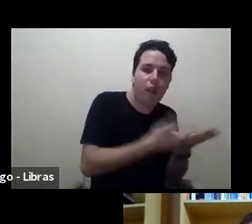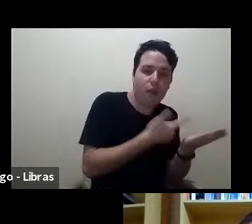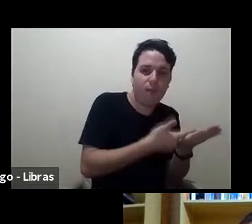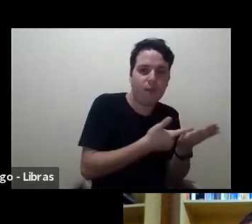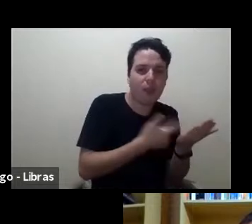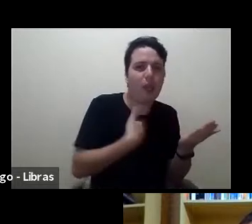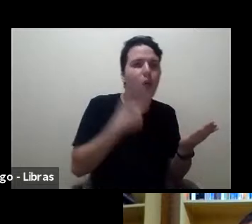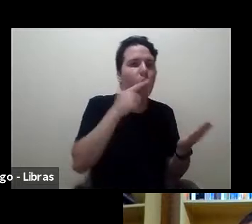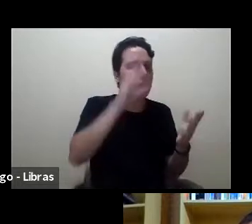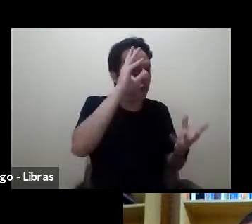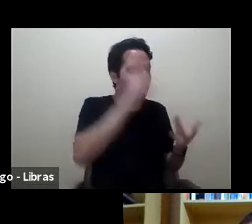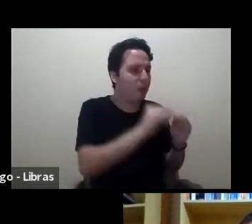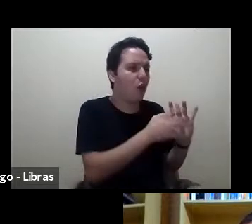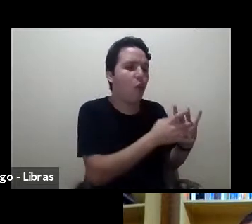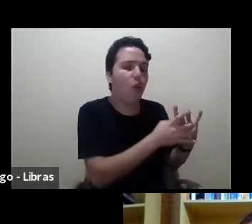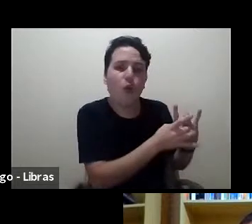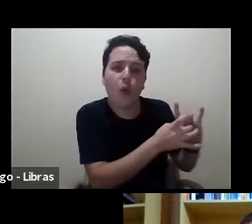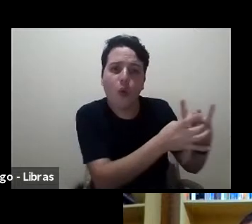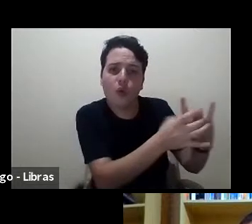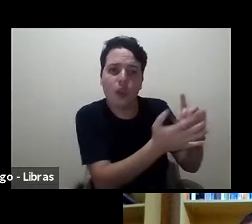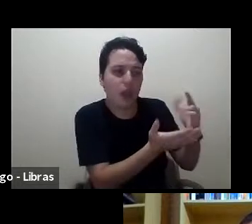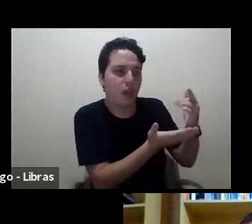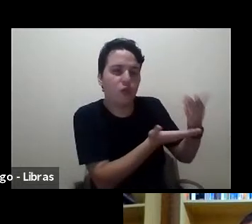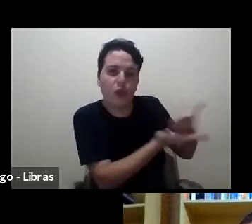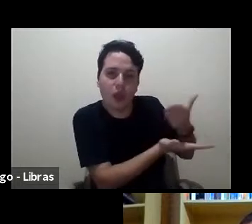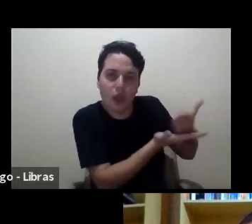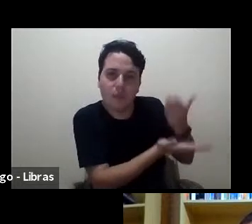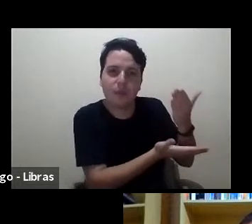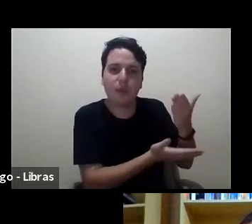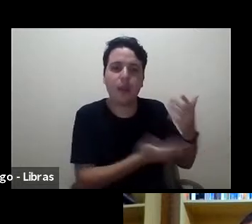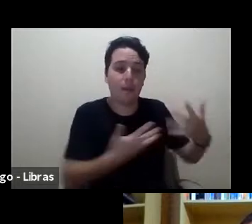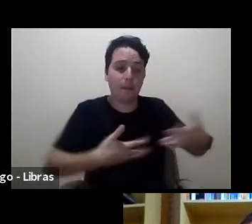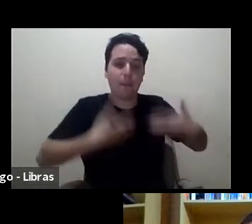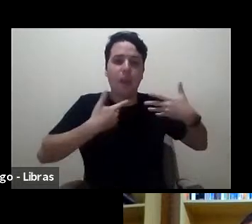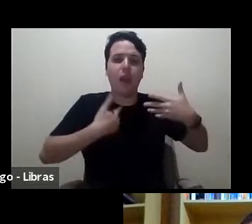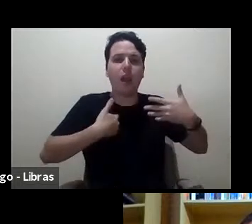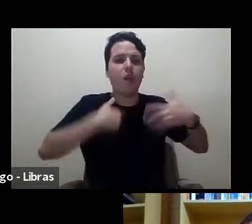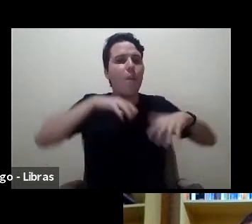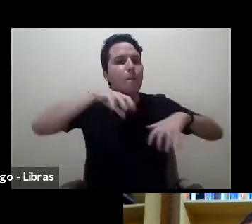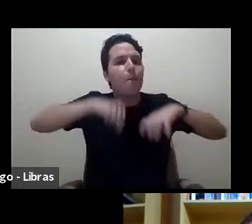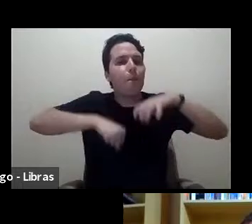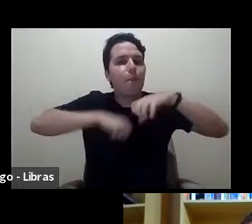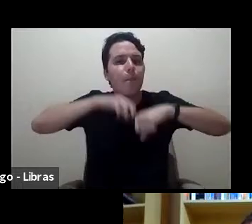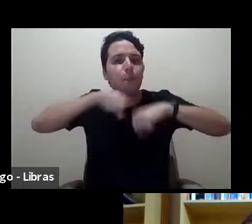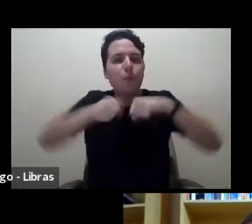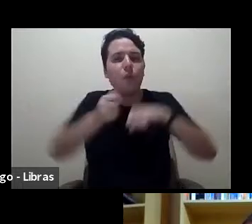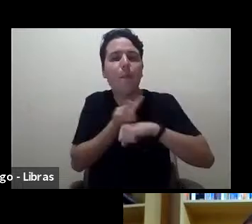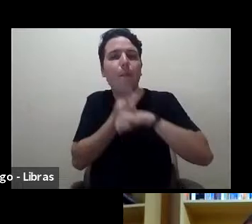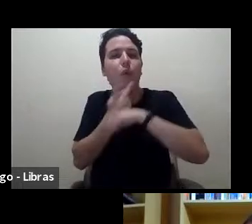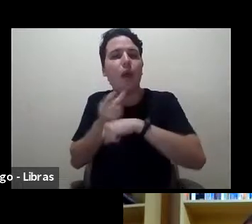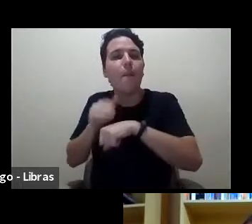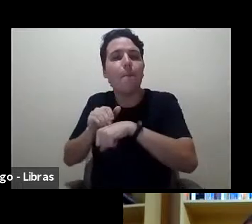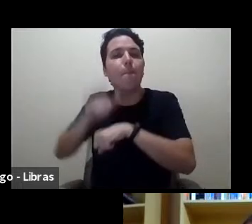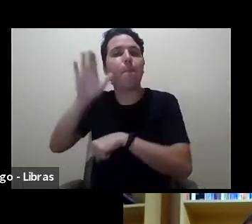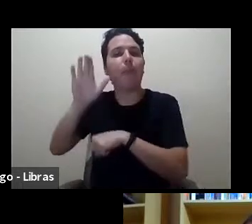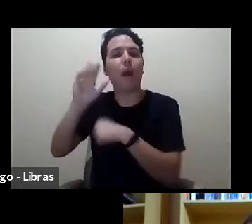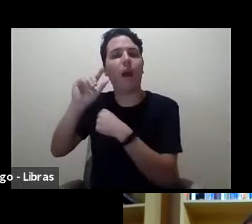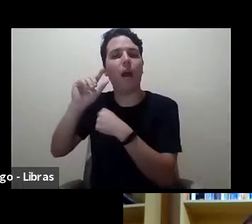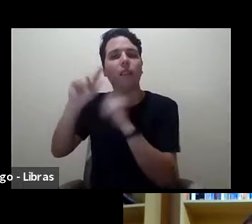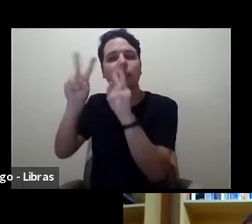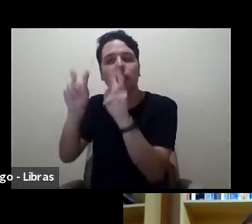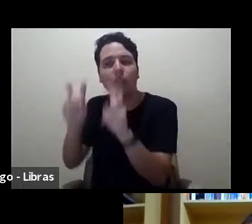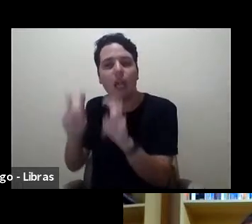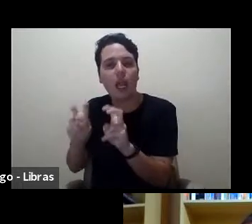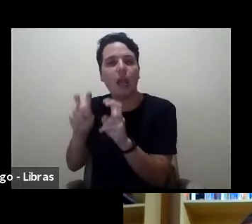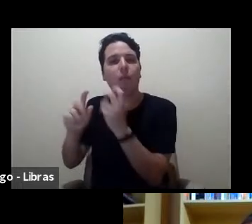aquele livro está produzido e que me estimularam a ir buscar mais elementos daqueles autores ou daquele debate